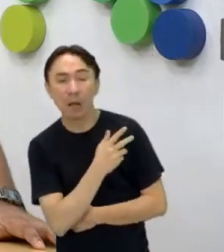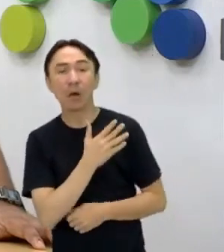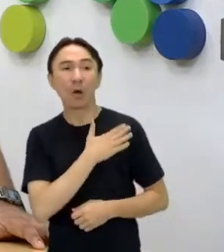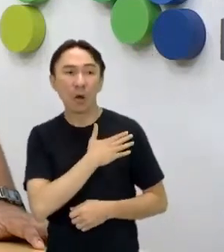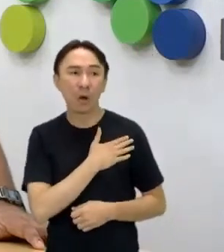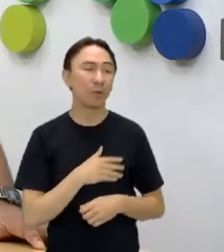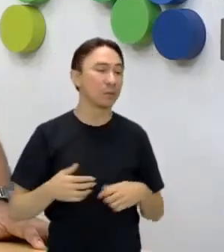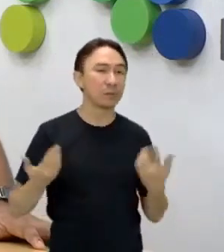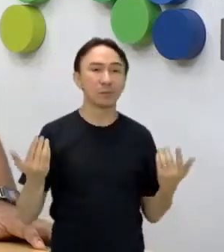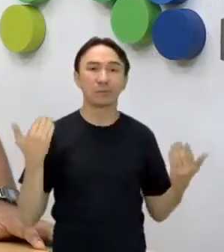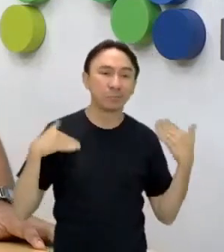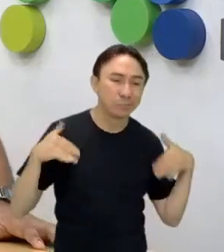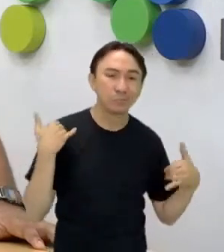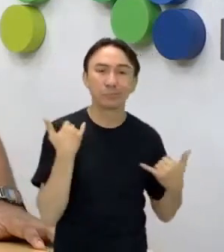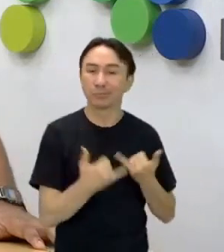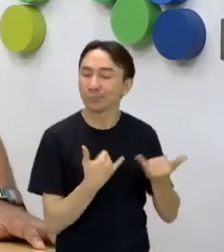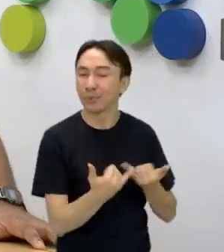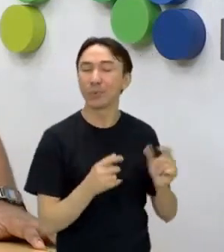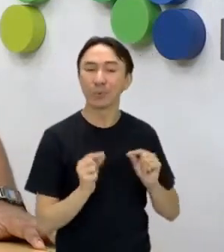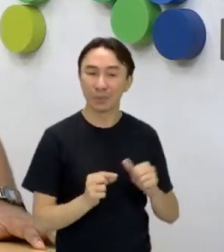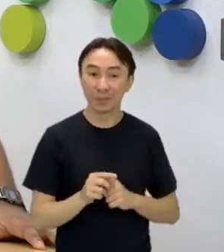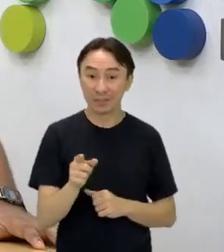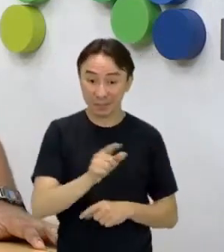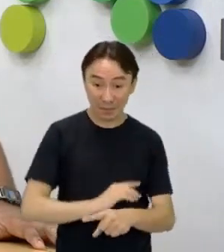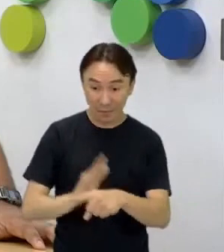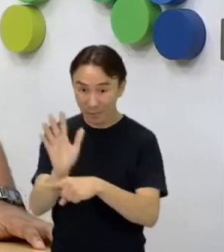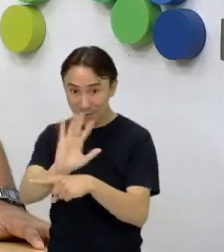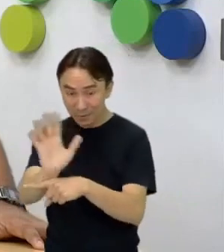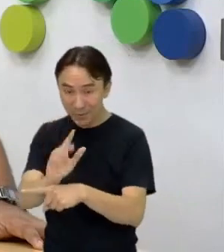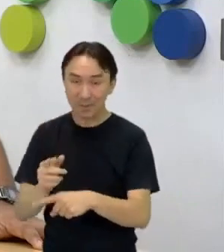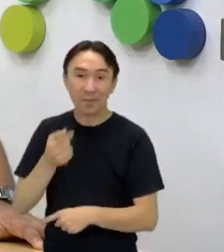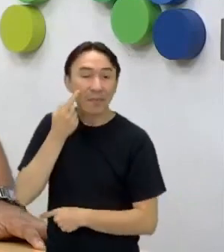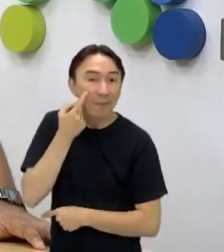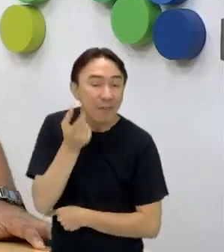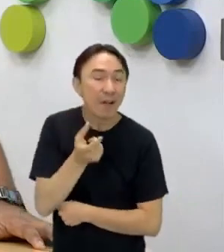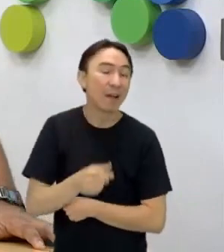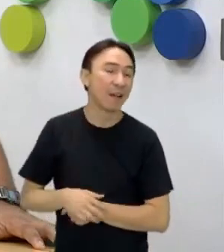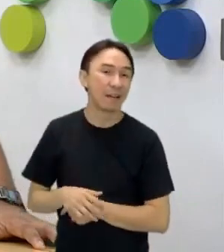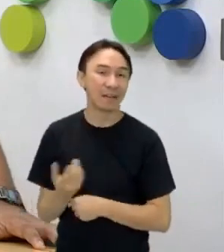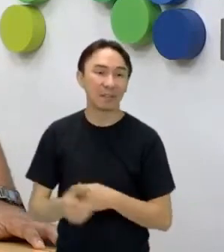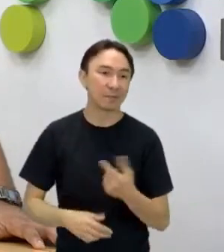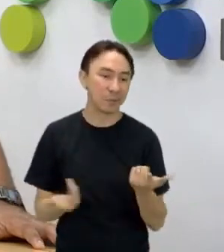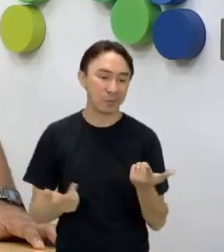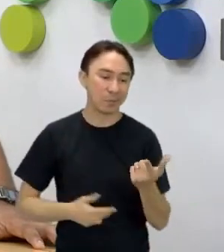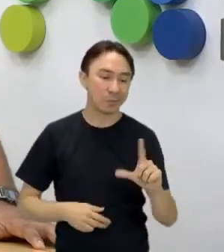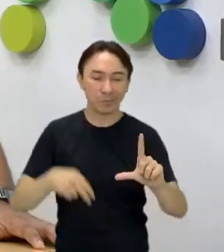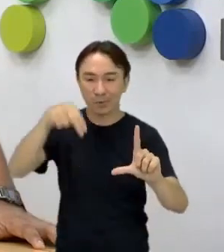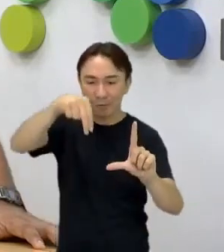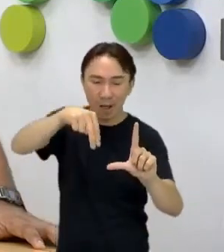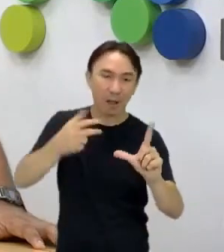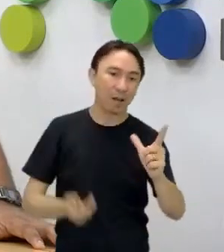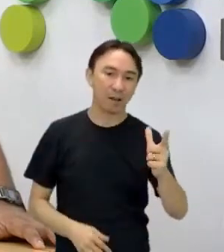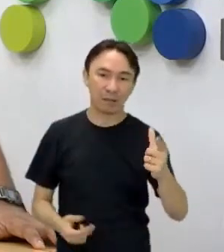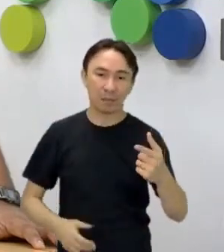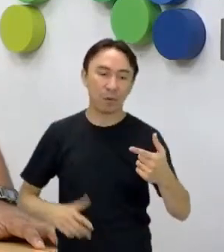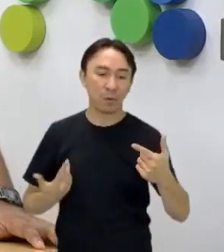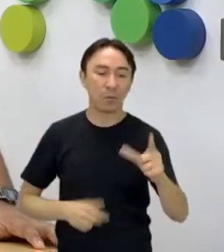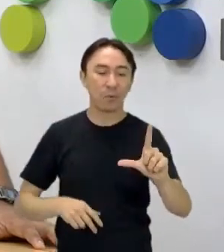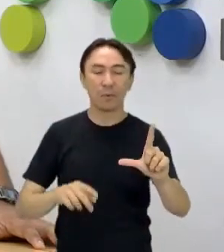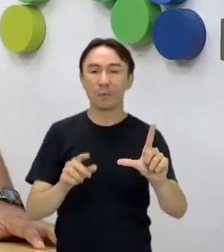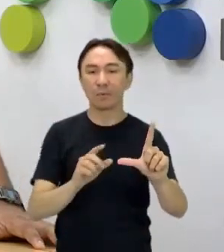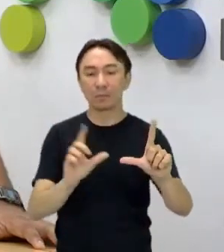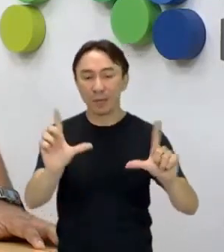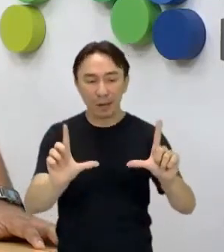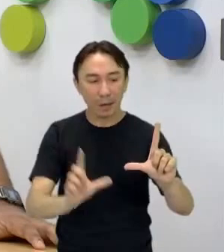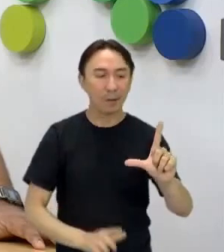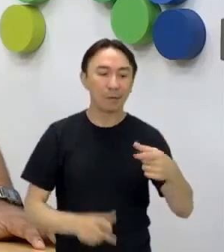tudo isso aí, quando você está assistindo a um filme de época ou está assistindo a uma novela de época, agora uma série, você faz esse recorte. Você começa a